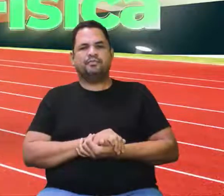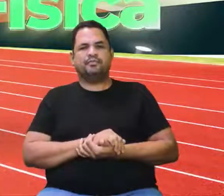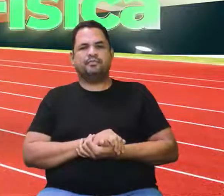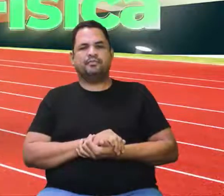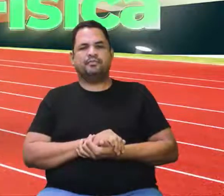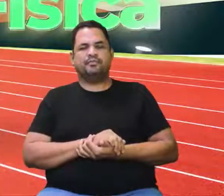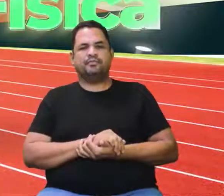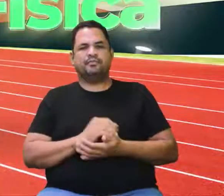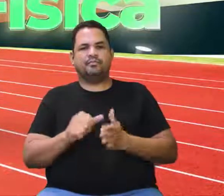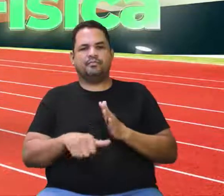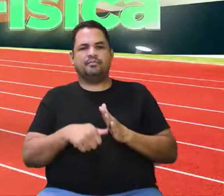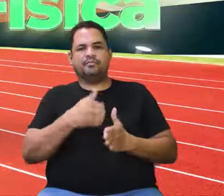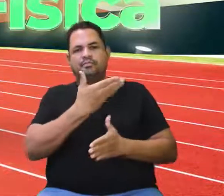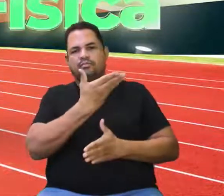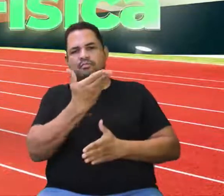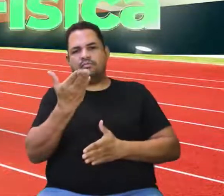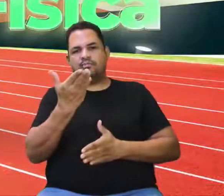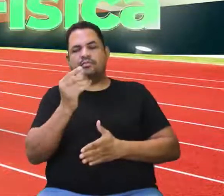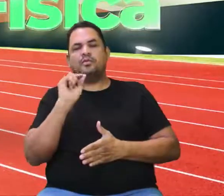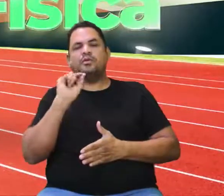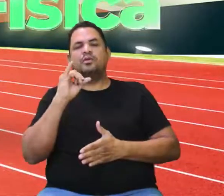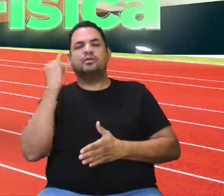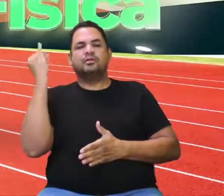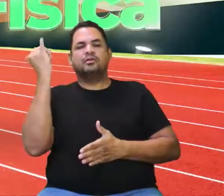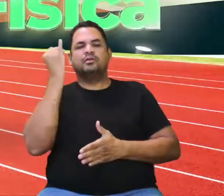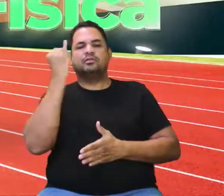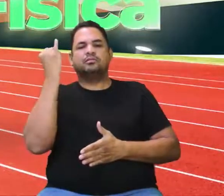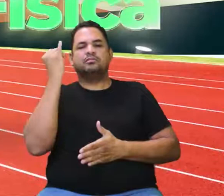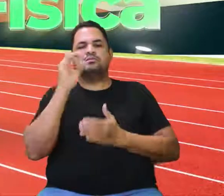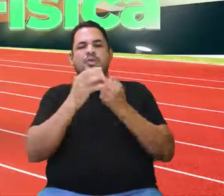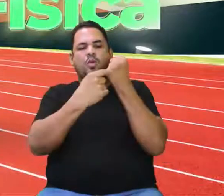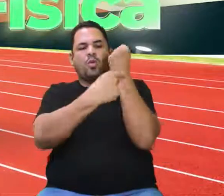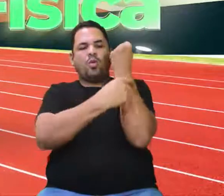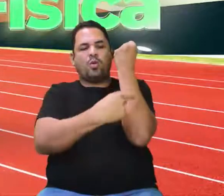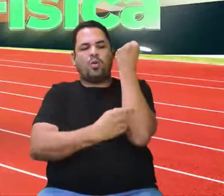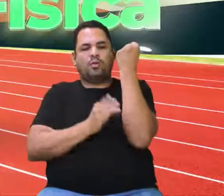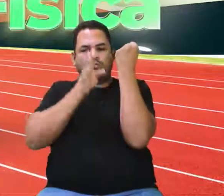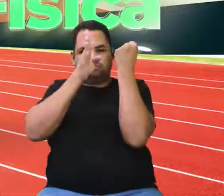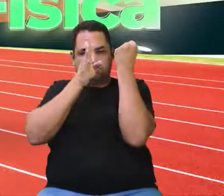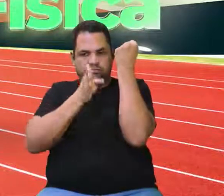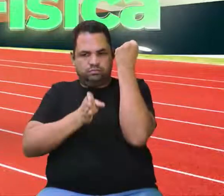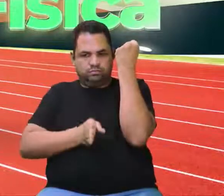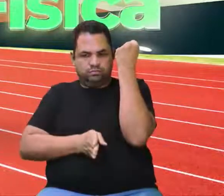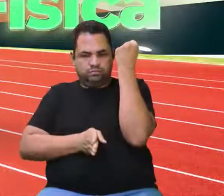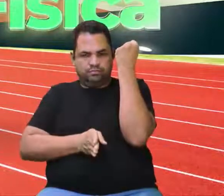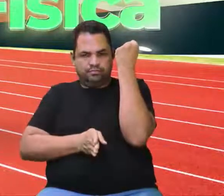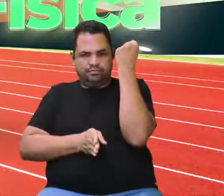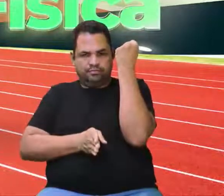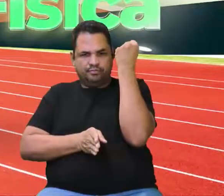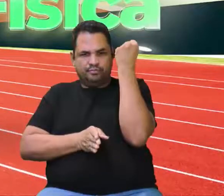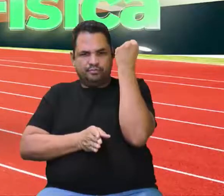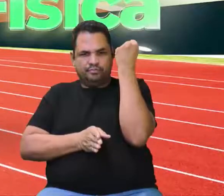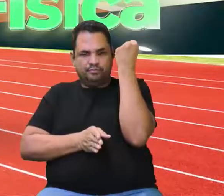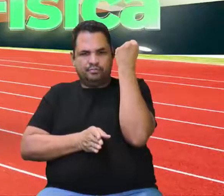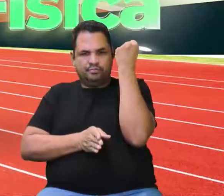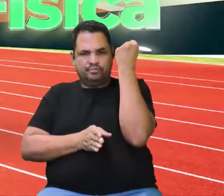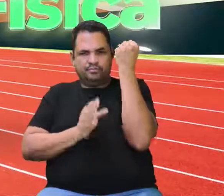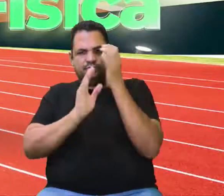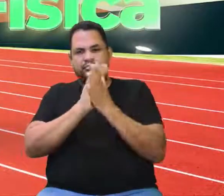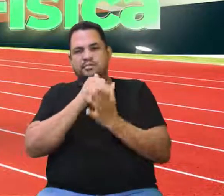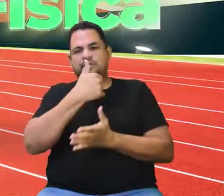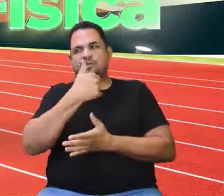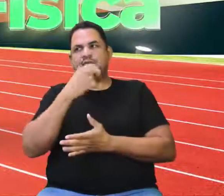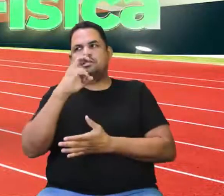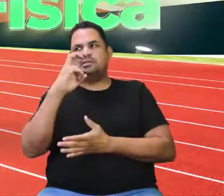realizando aqui o primeiro movimento. O é importante? A coluna dela é ereta, ela tem que estar com a coluna ereta. Segura ali até 15